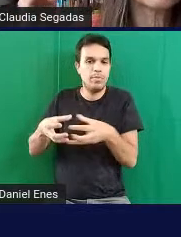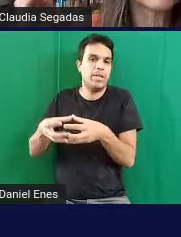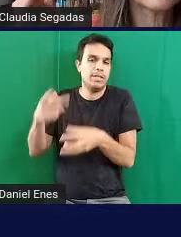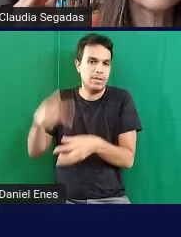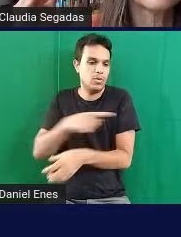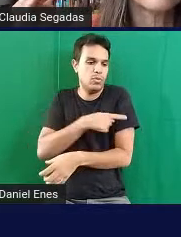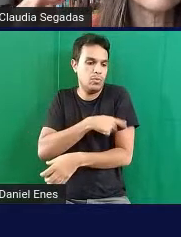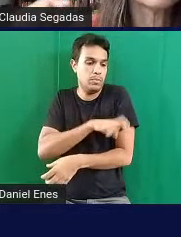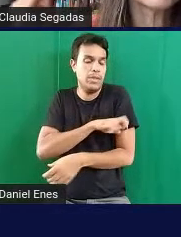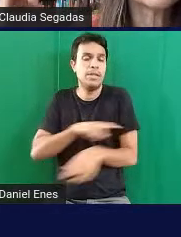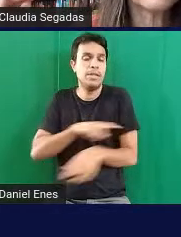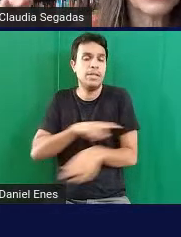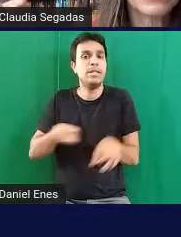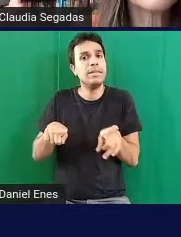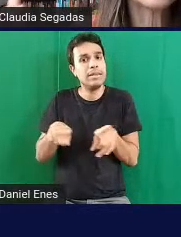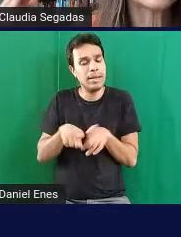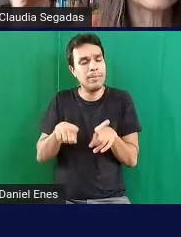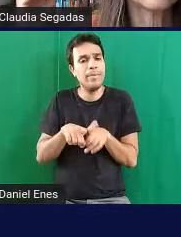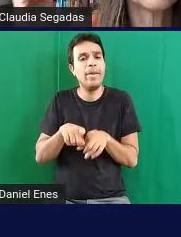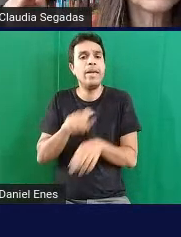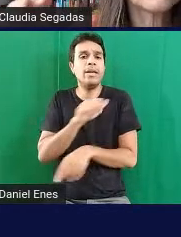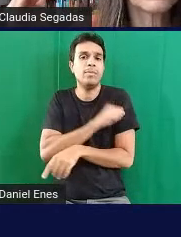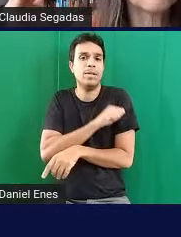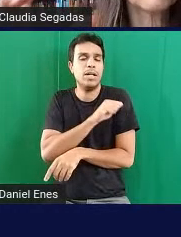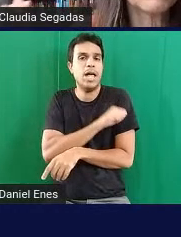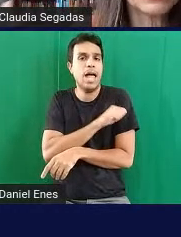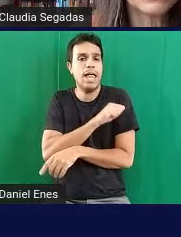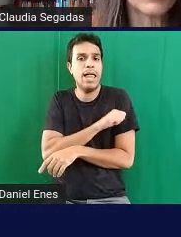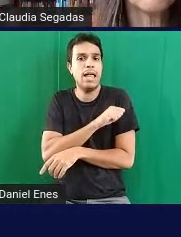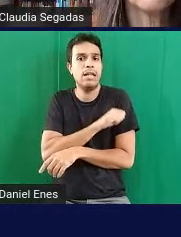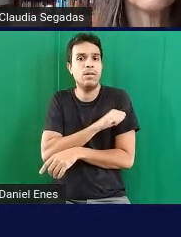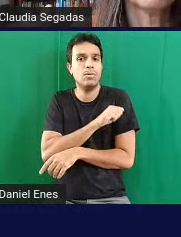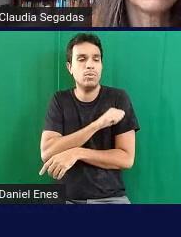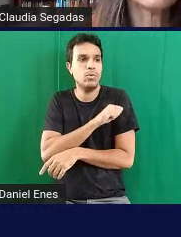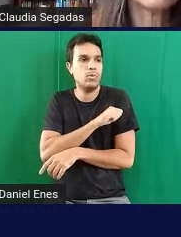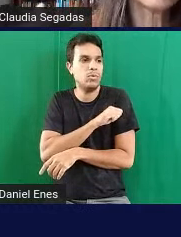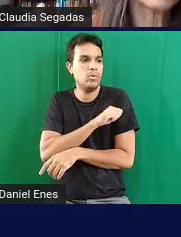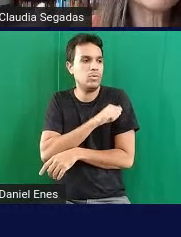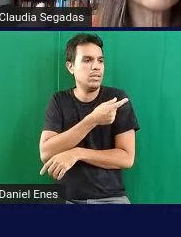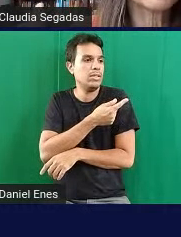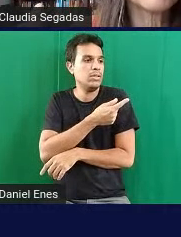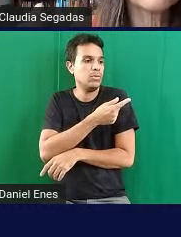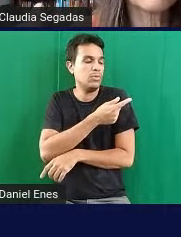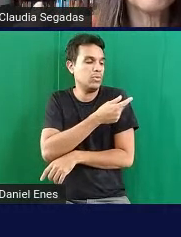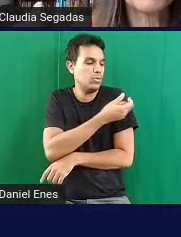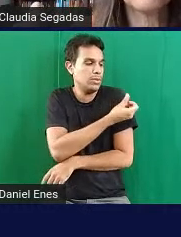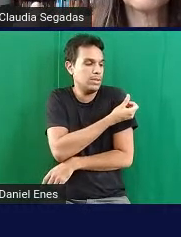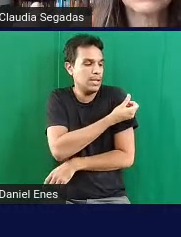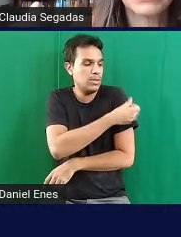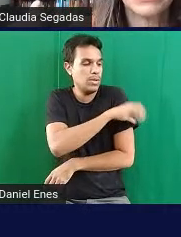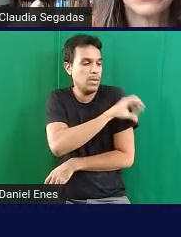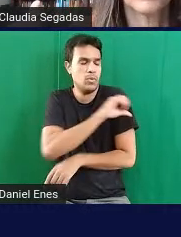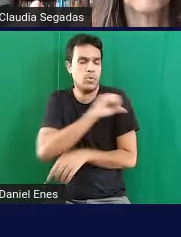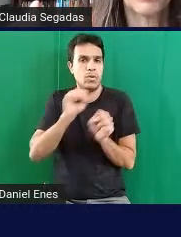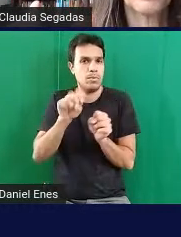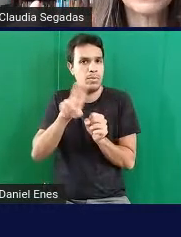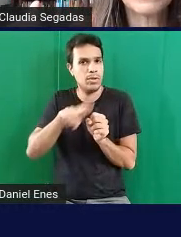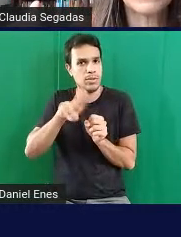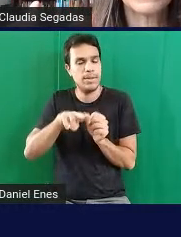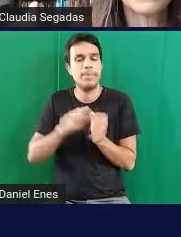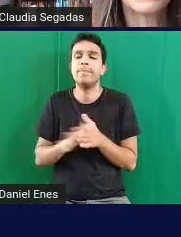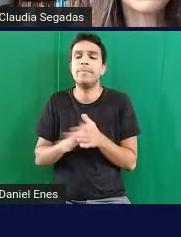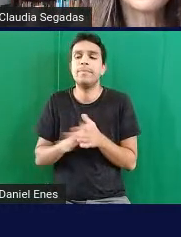como para alunos dos anos finais do ensino fundamental e aí a gente já pode por exemplo perguntar